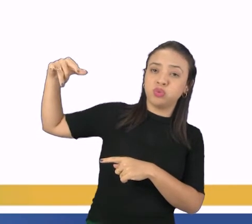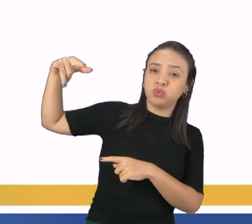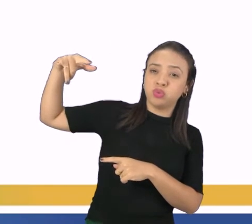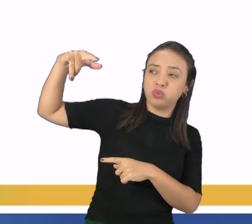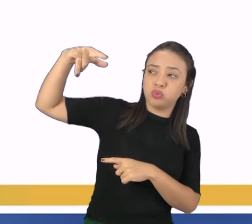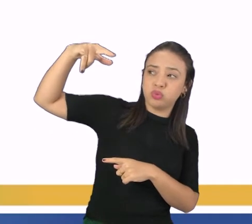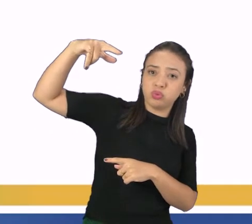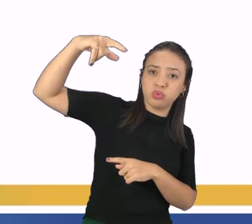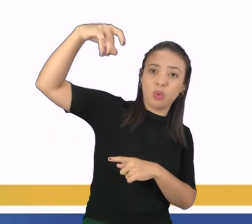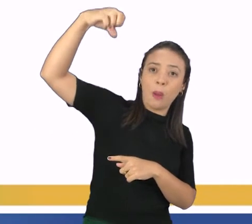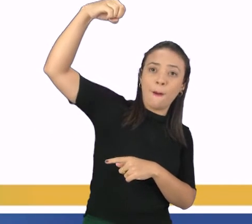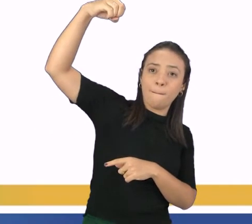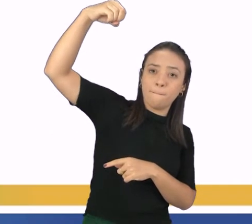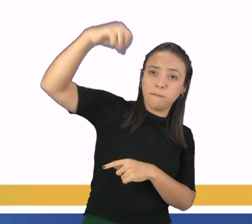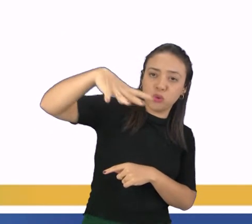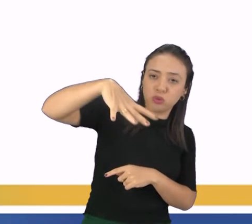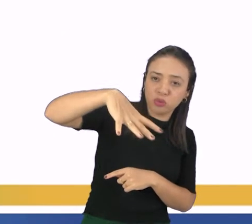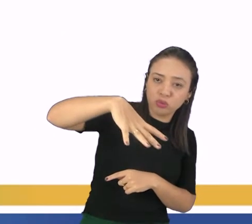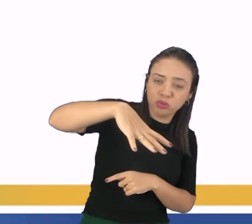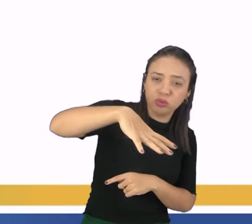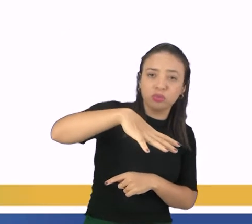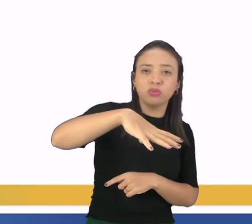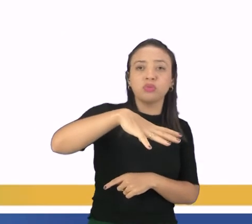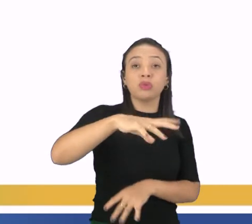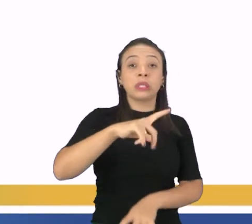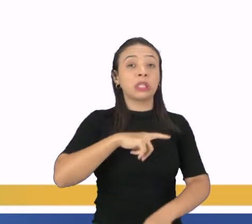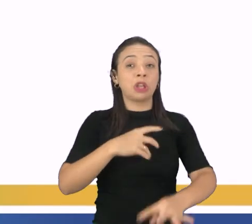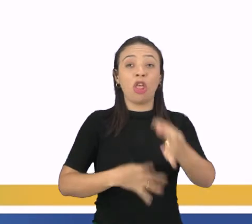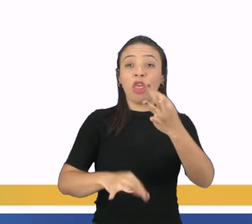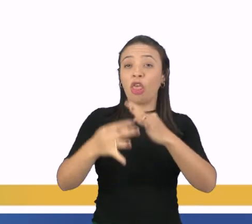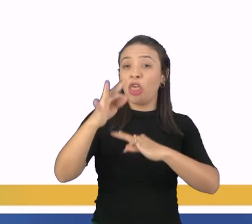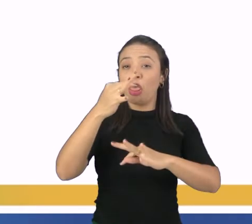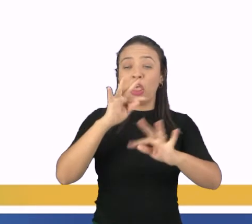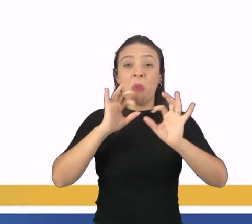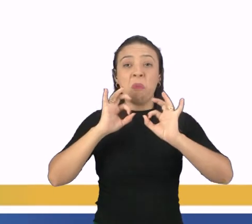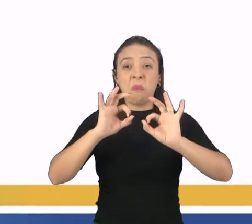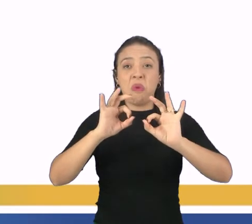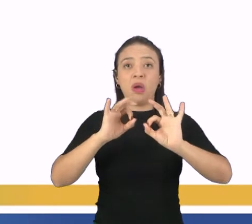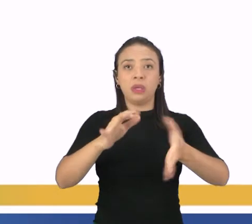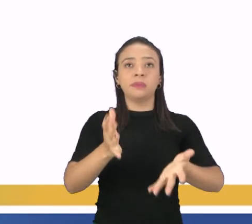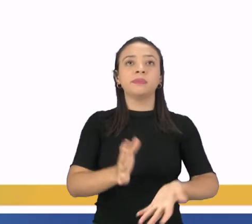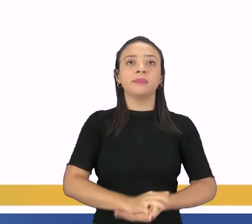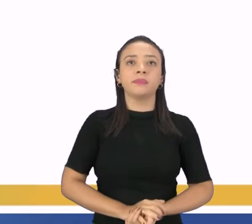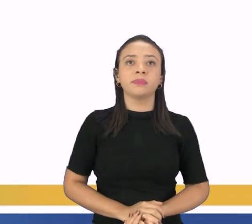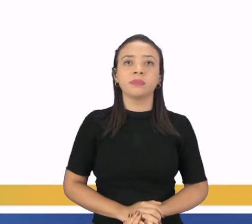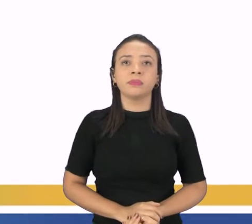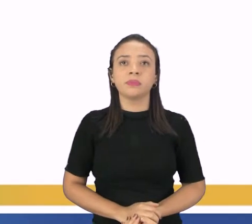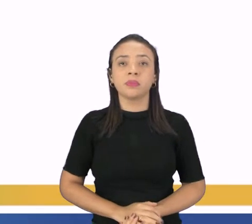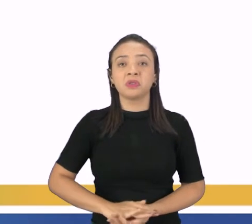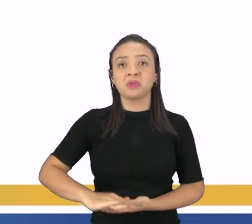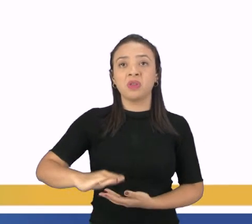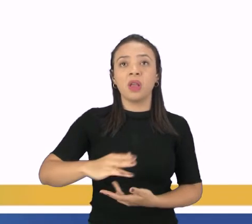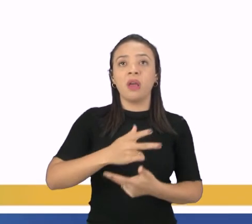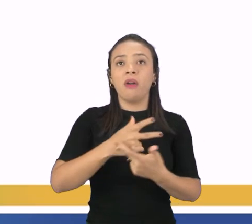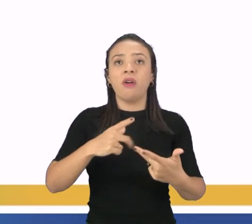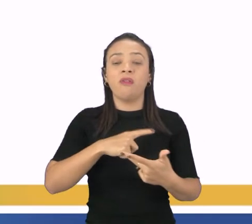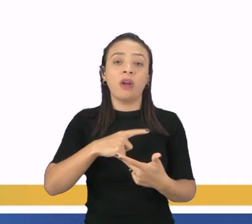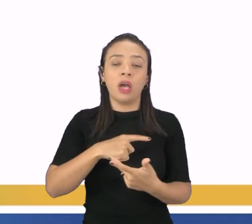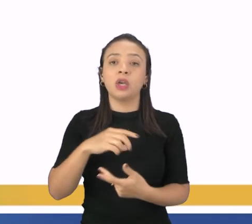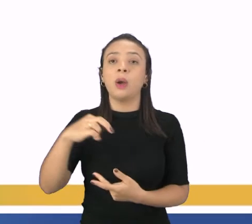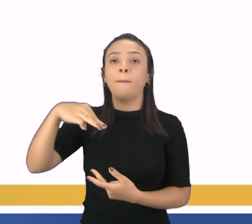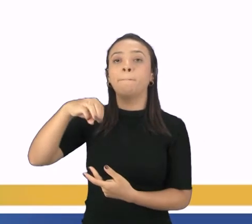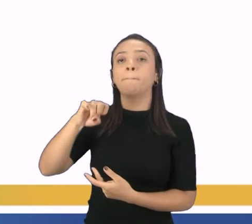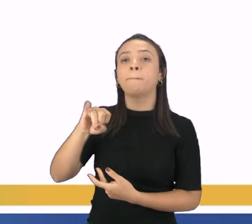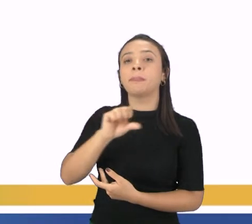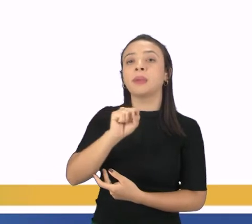sofisticadas com mísseis teleguiados, como é o caso do Tomahawk, um dos principais mísseis ainda em evidência